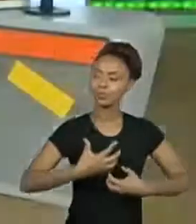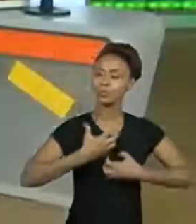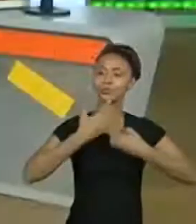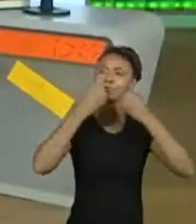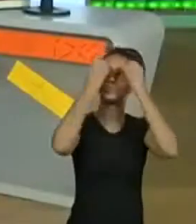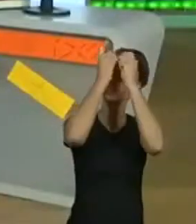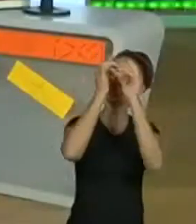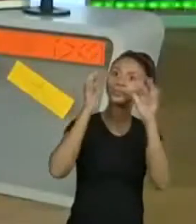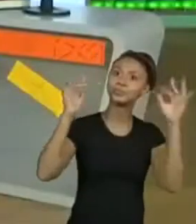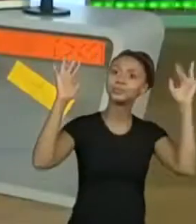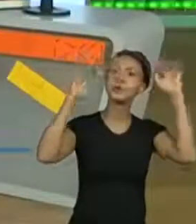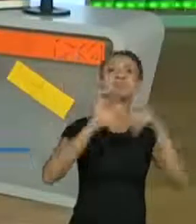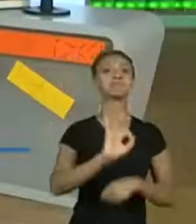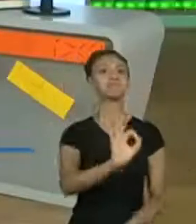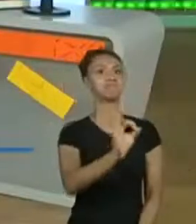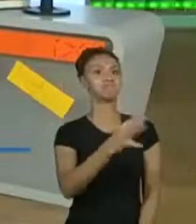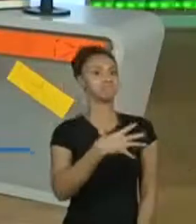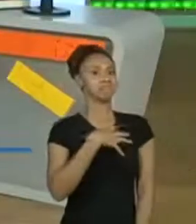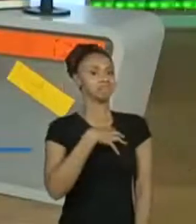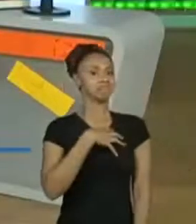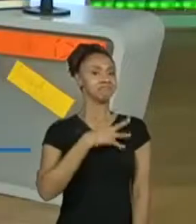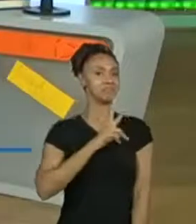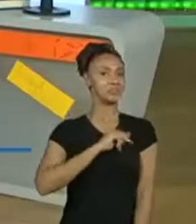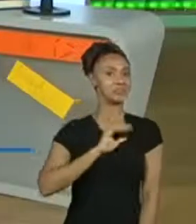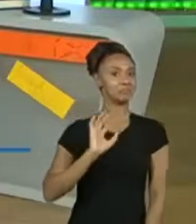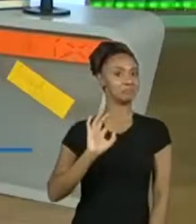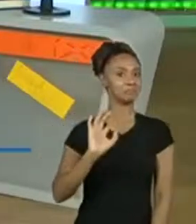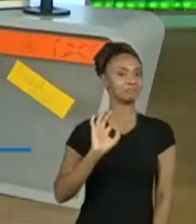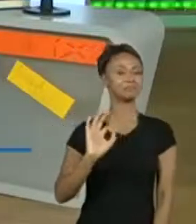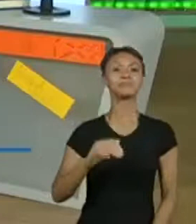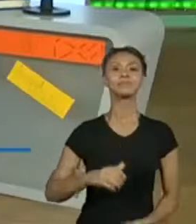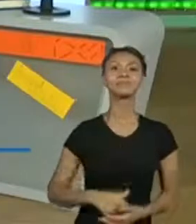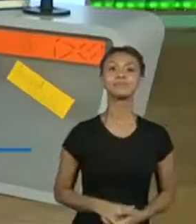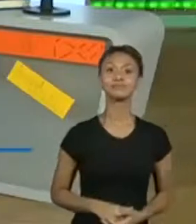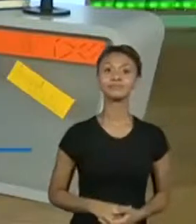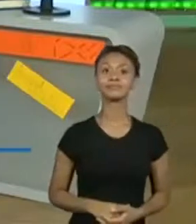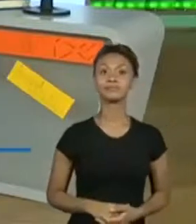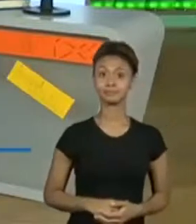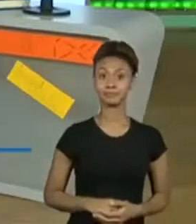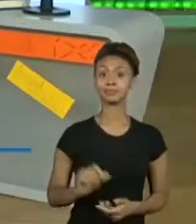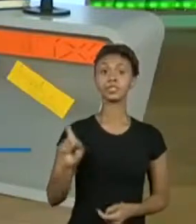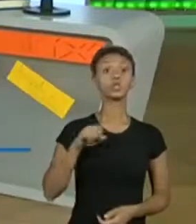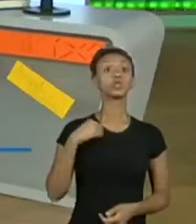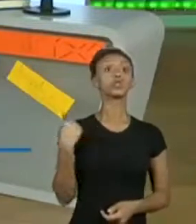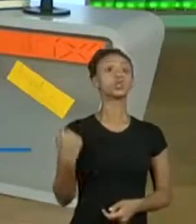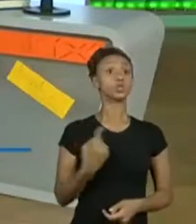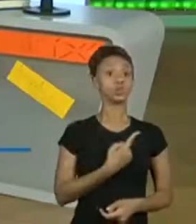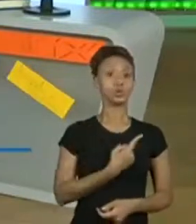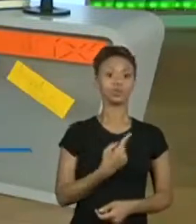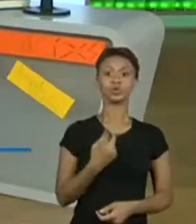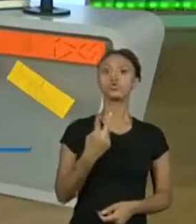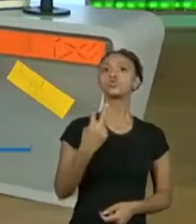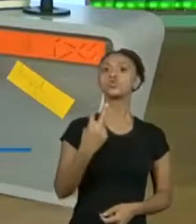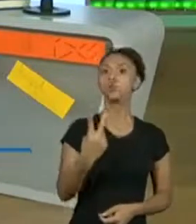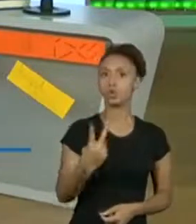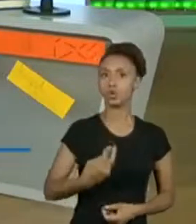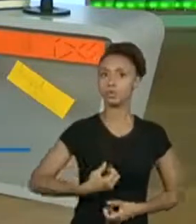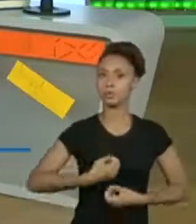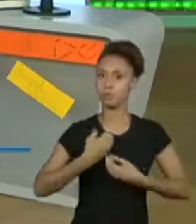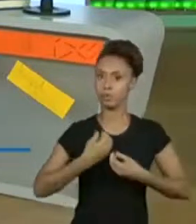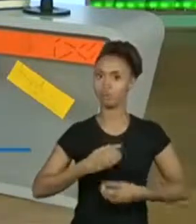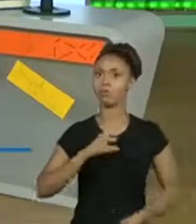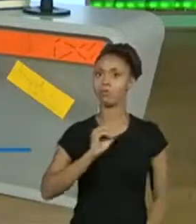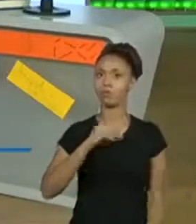gente inspirada. Perfeito. Agora, nós fizemos duas leituras dessa